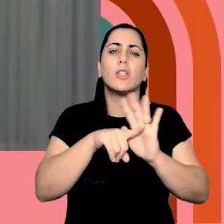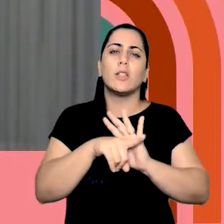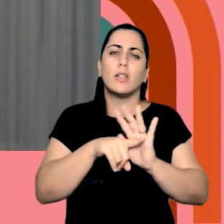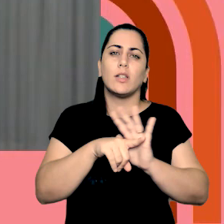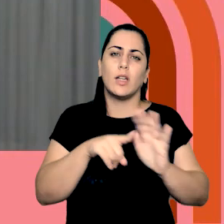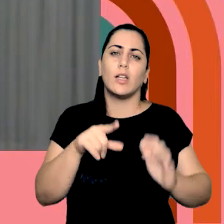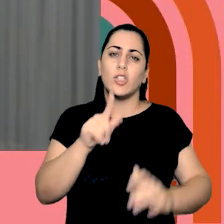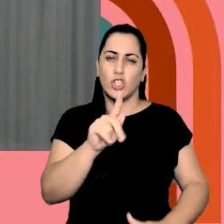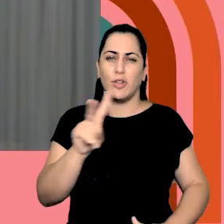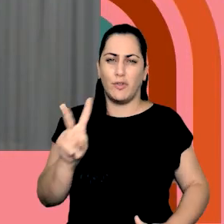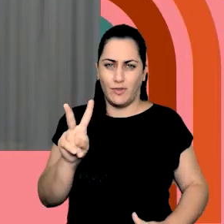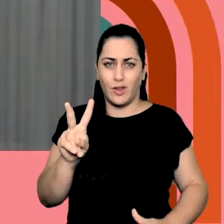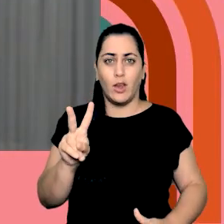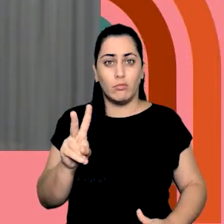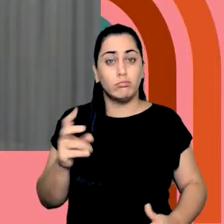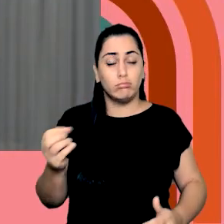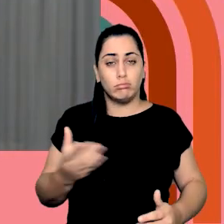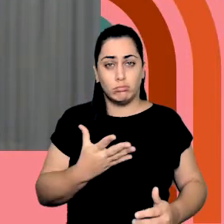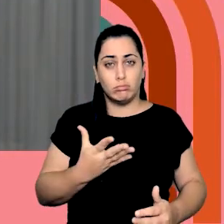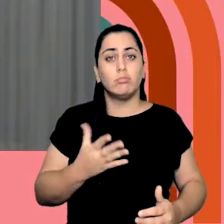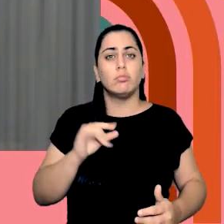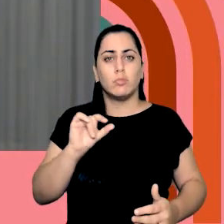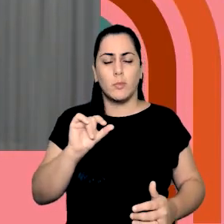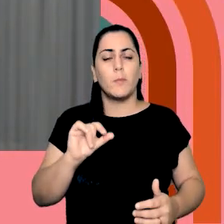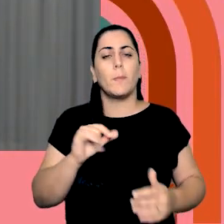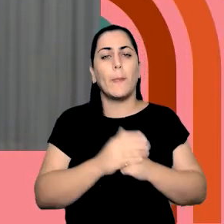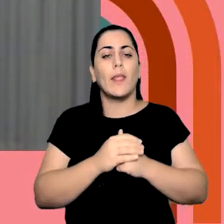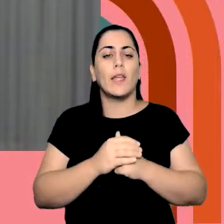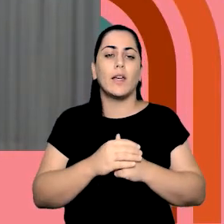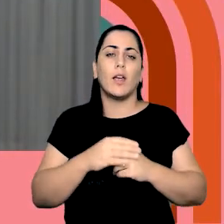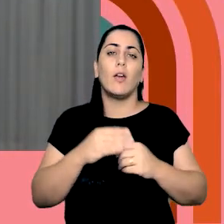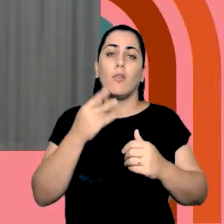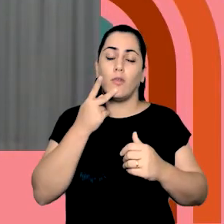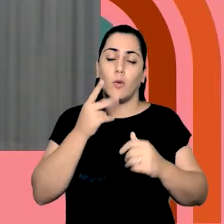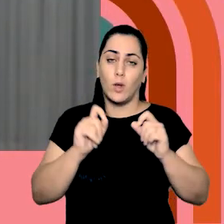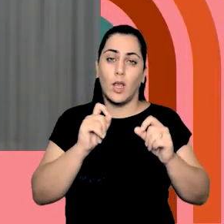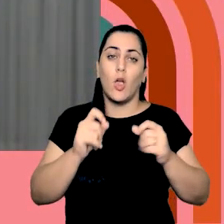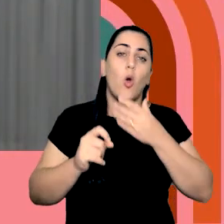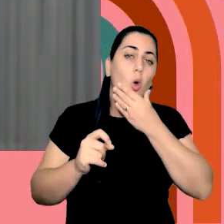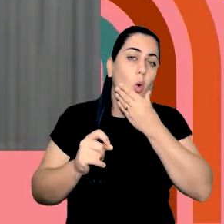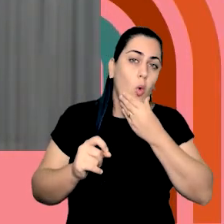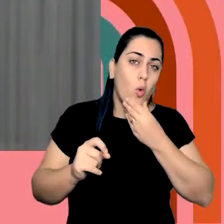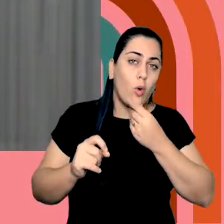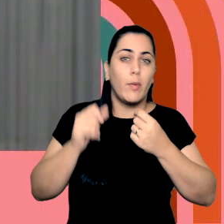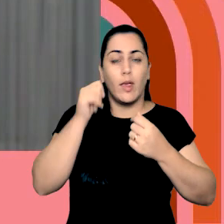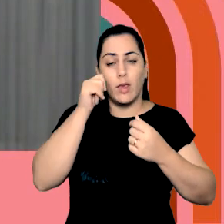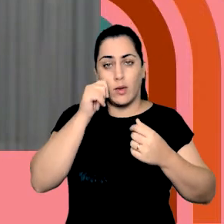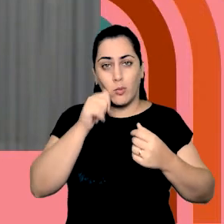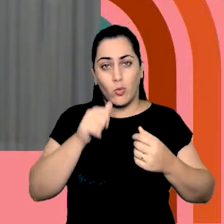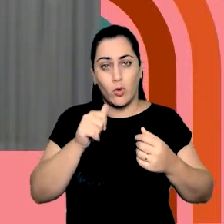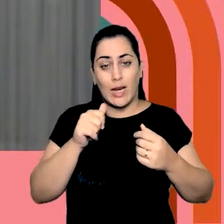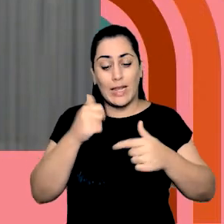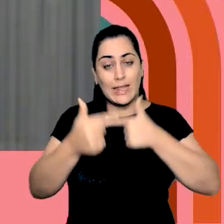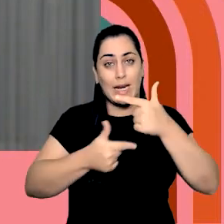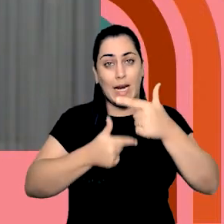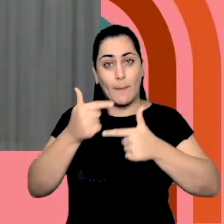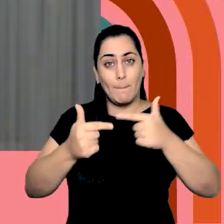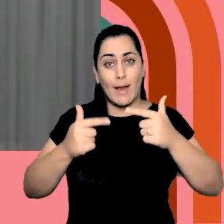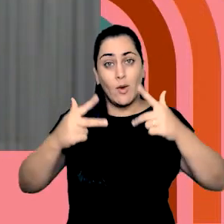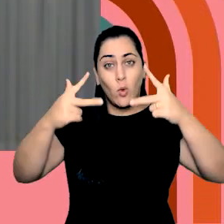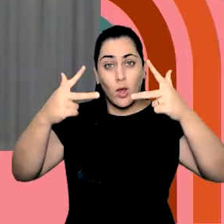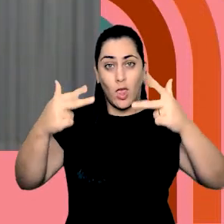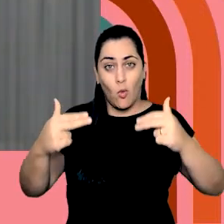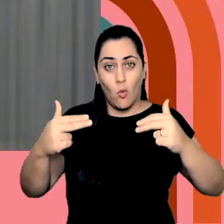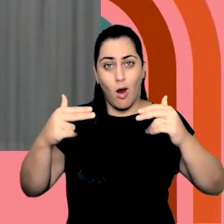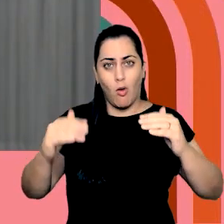atual, que constatou que homens e mulheres hoje, nos mesmos cargos, ou seja, nas